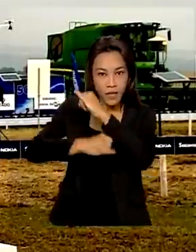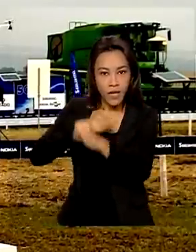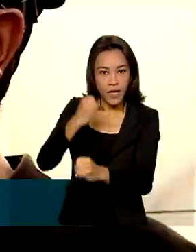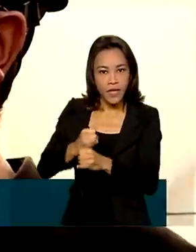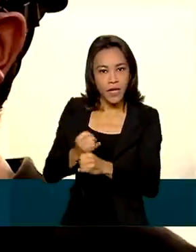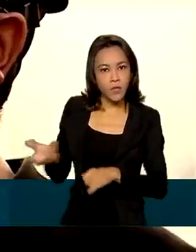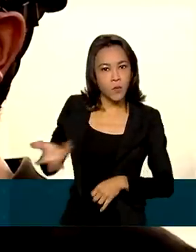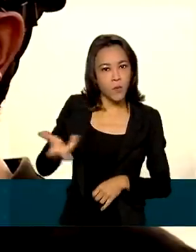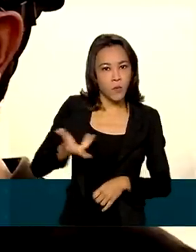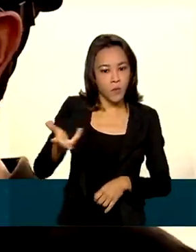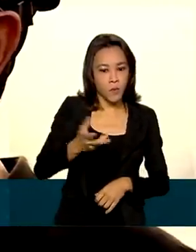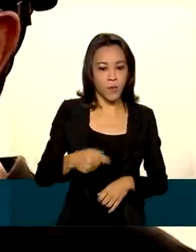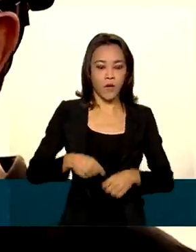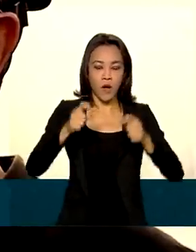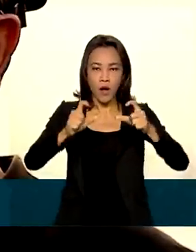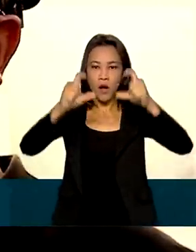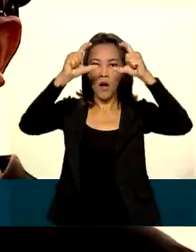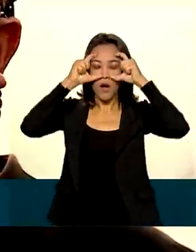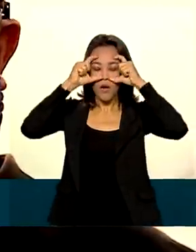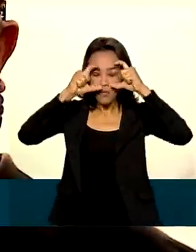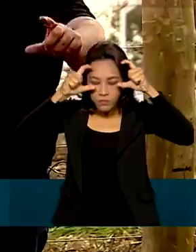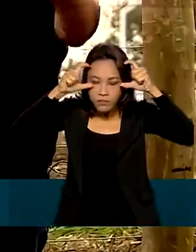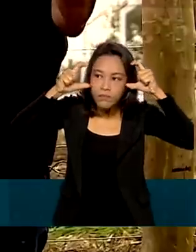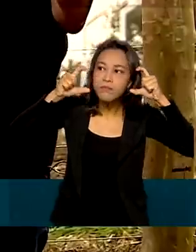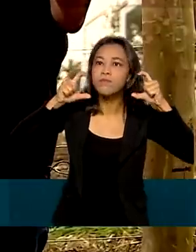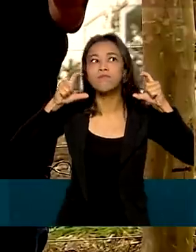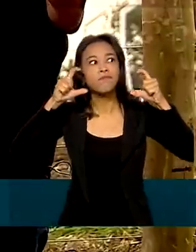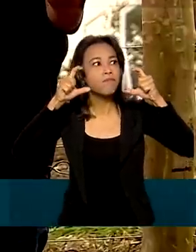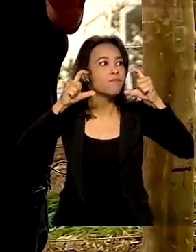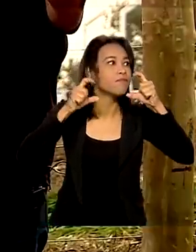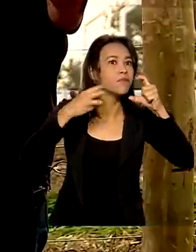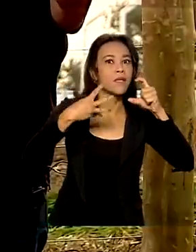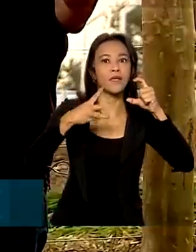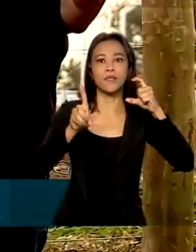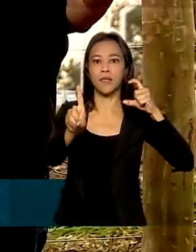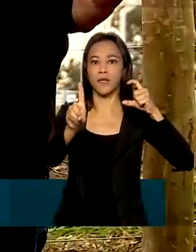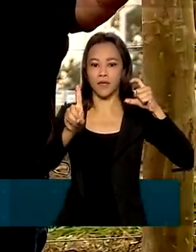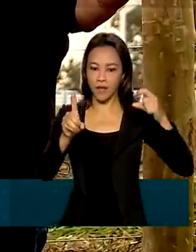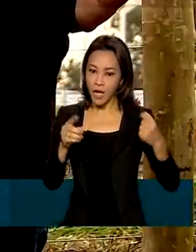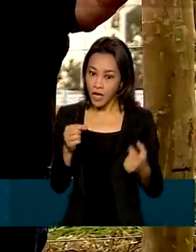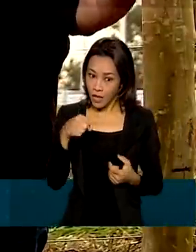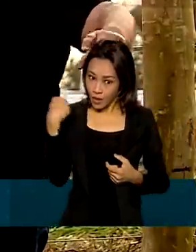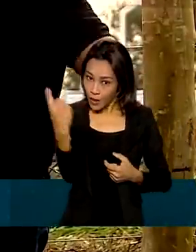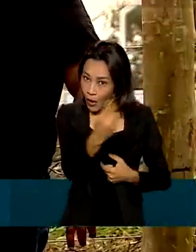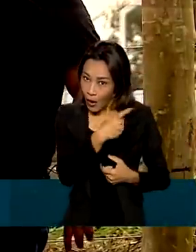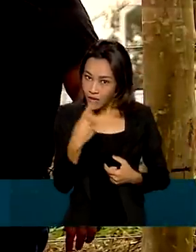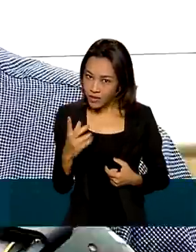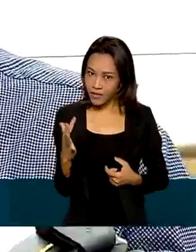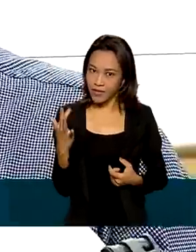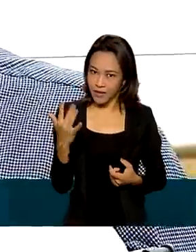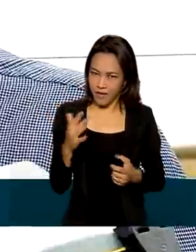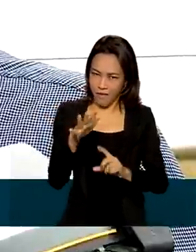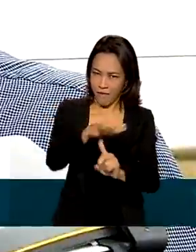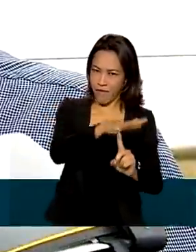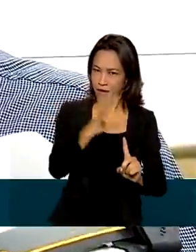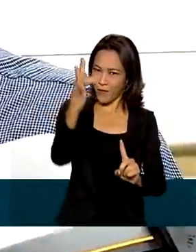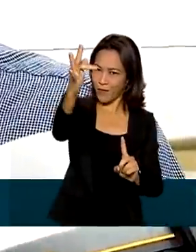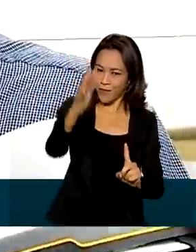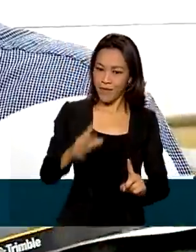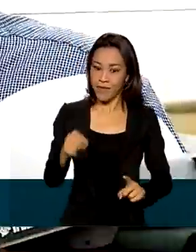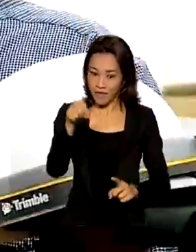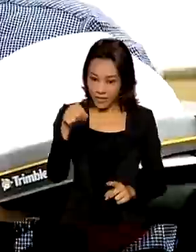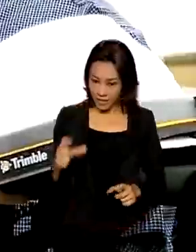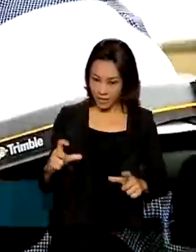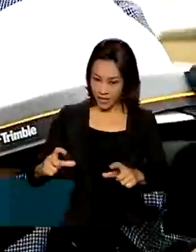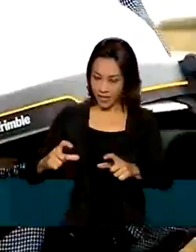velocidade, óculos de realidade mista. E olha que não estamos numa feira futurística. Isso aqui é um computador,